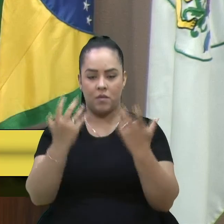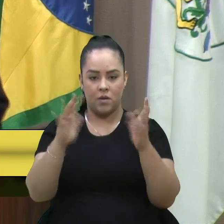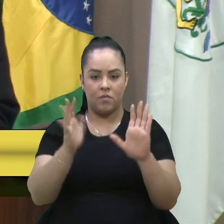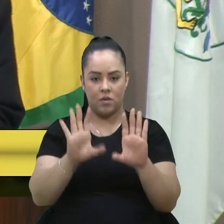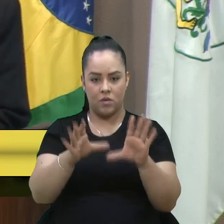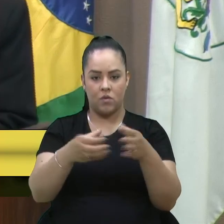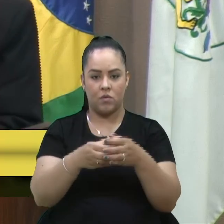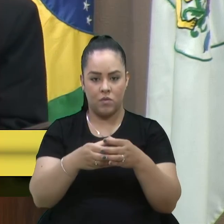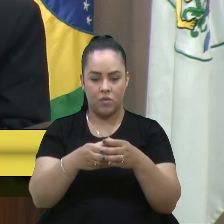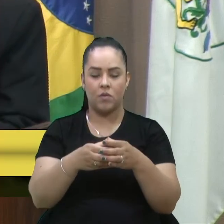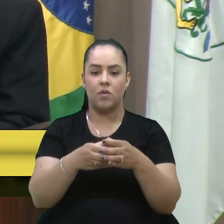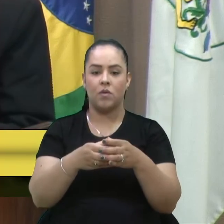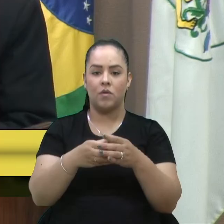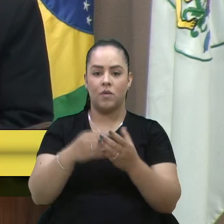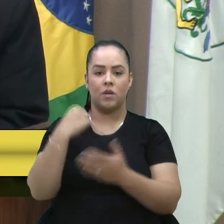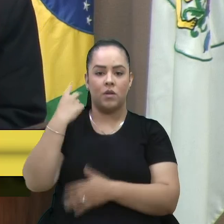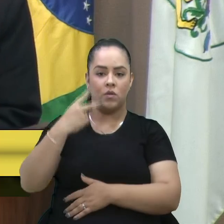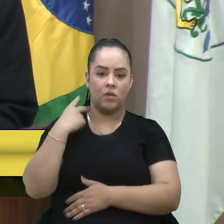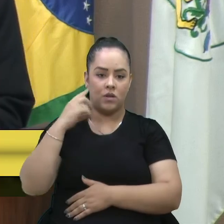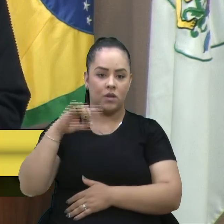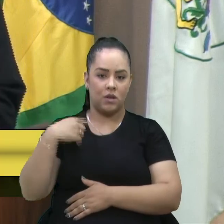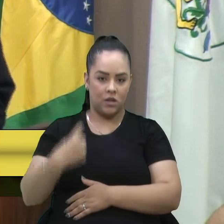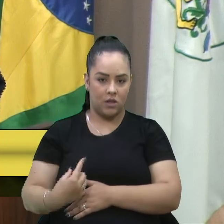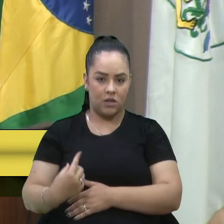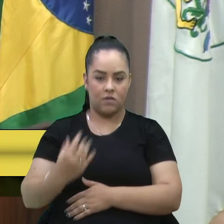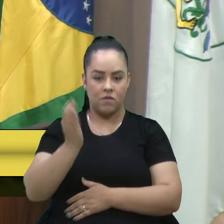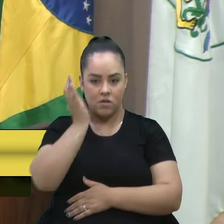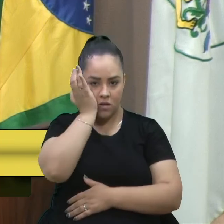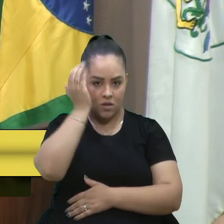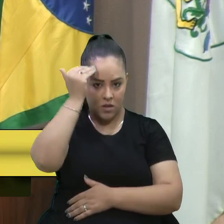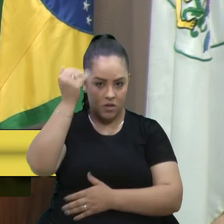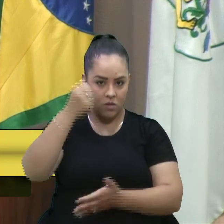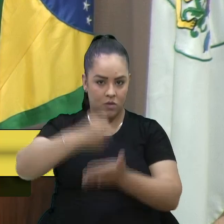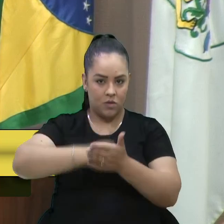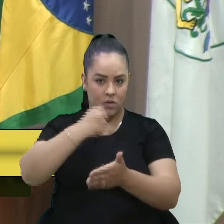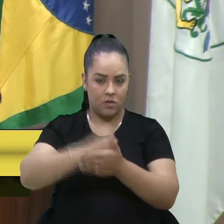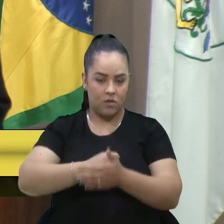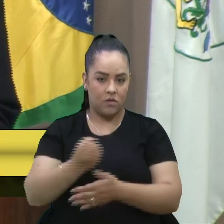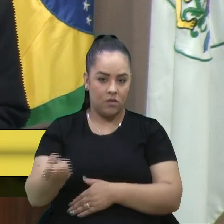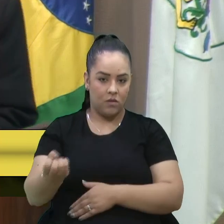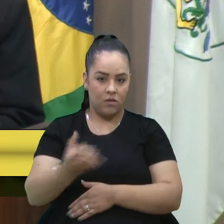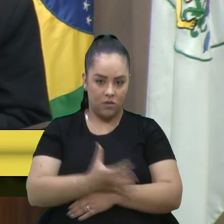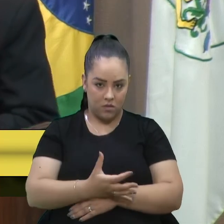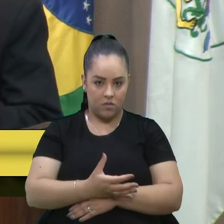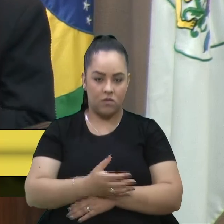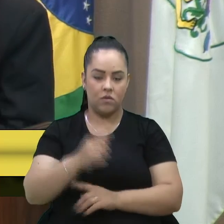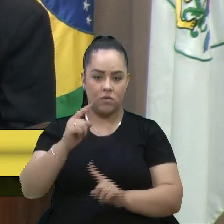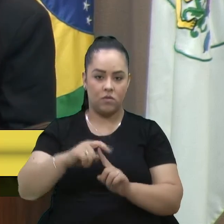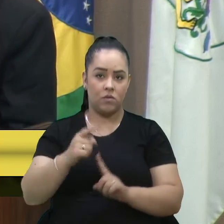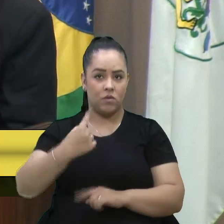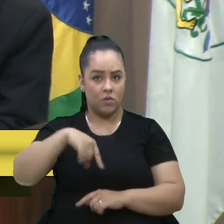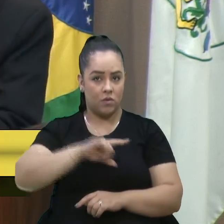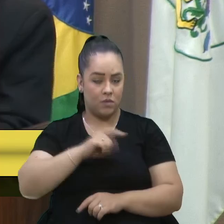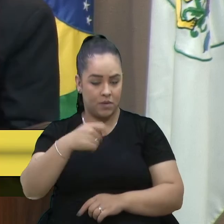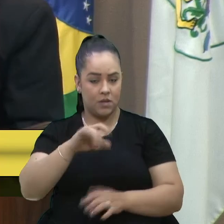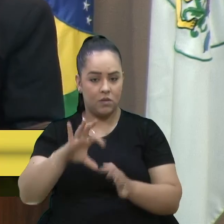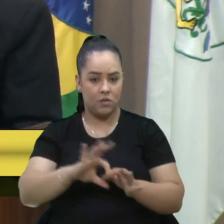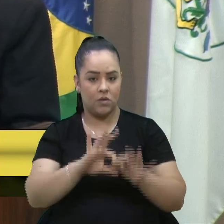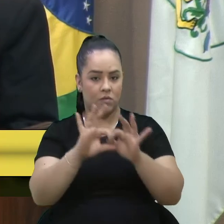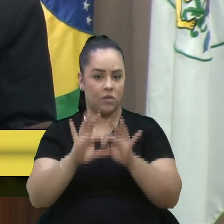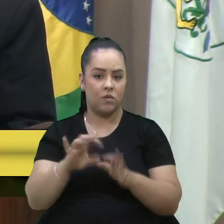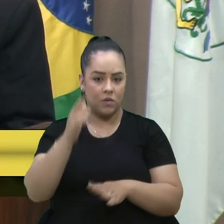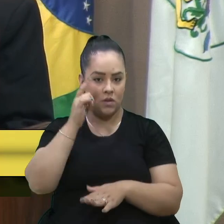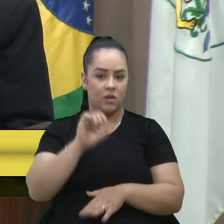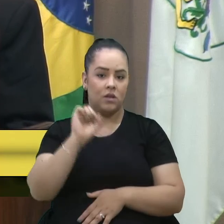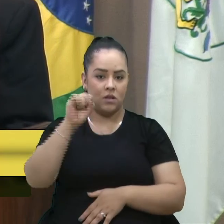Felipe e vereadora Denise, os dez mais membros que estão lutando por essa causa nobre. Então, temos que estar unidos para que, de fato,